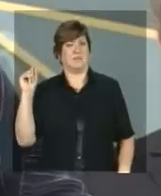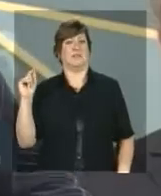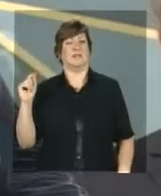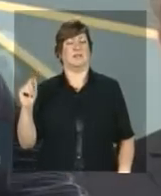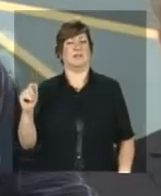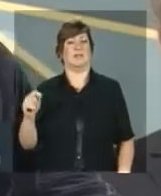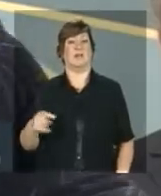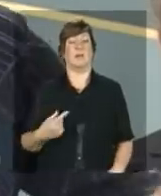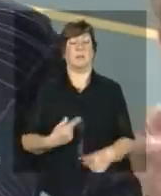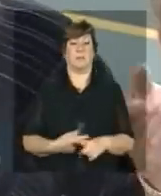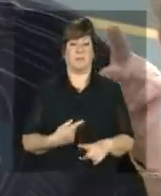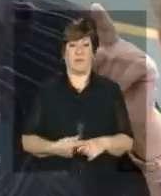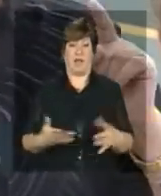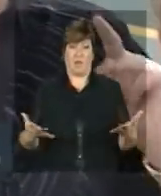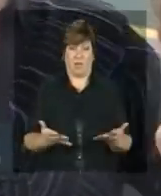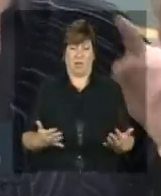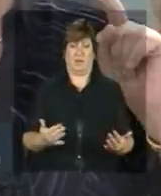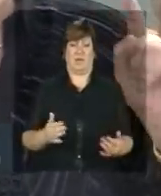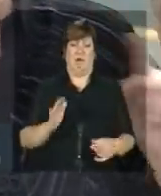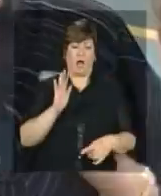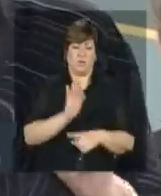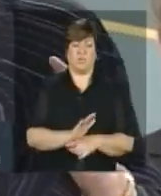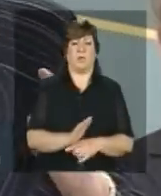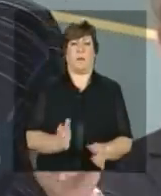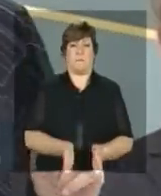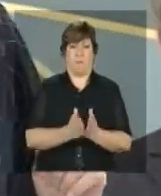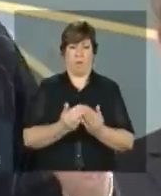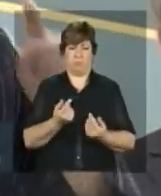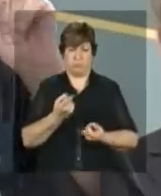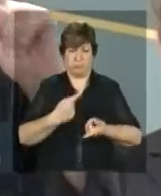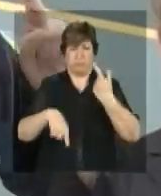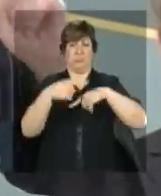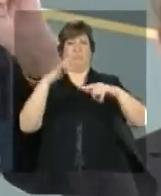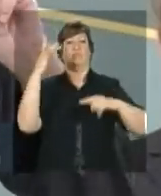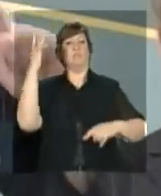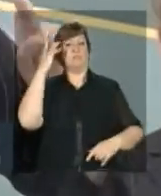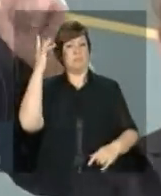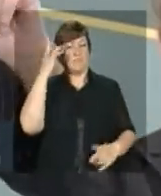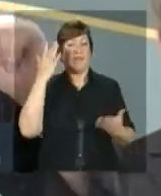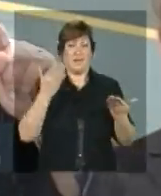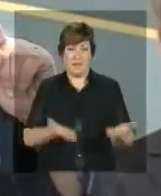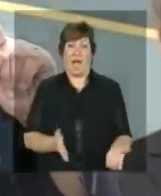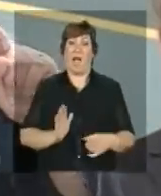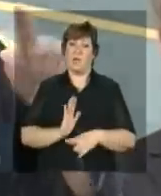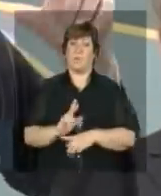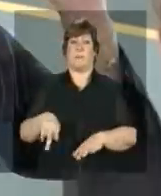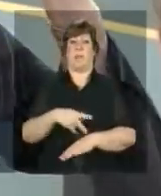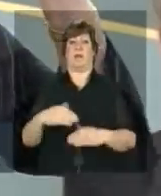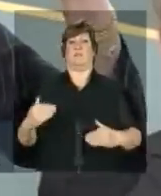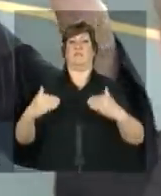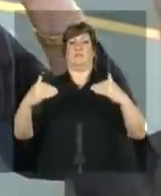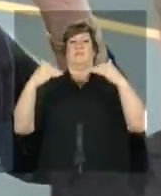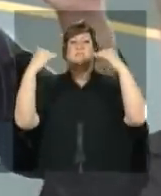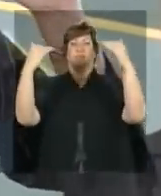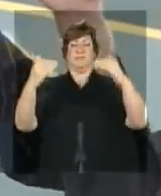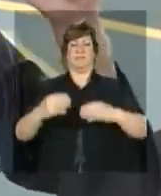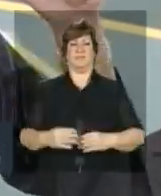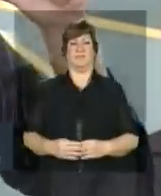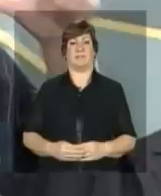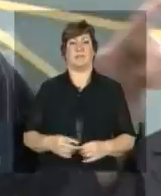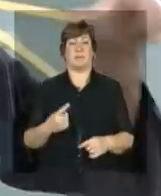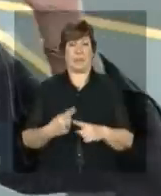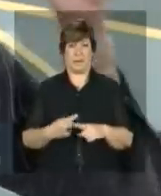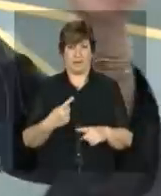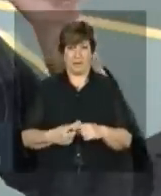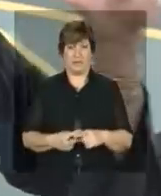desenvolvimento eliminar um certo nível de diferença de